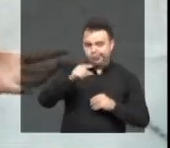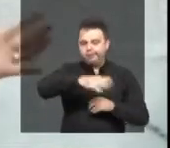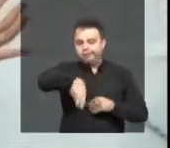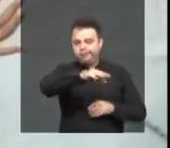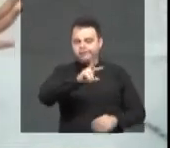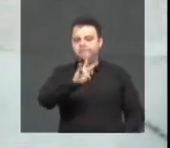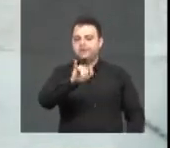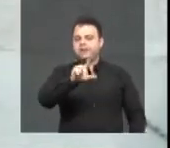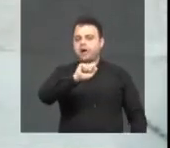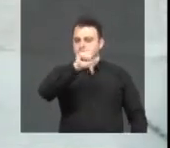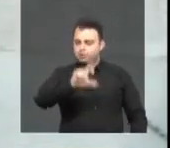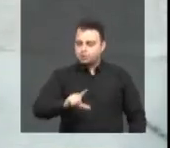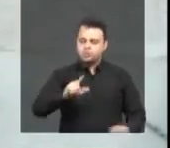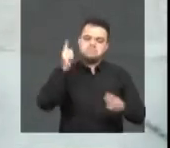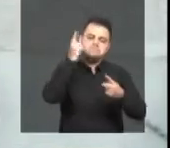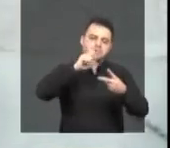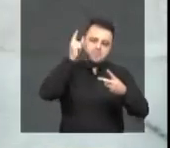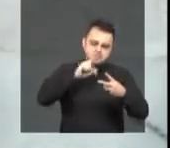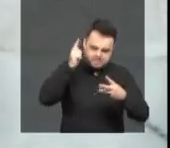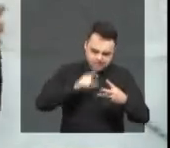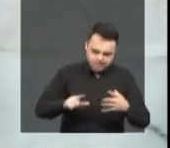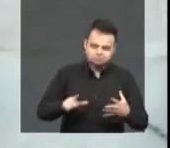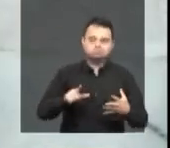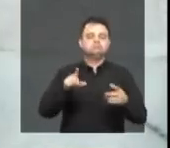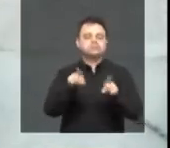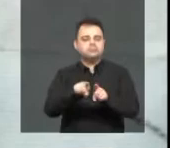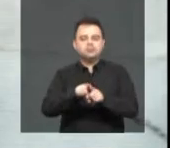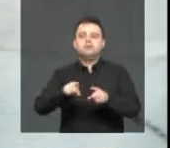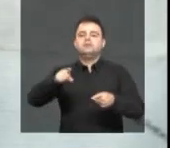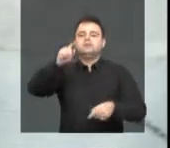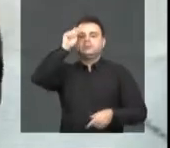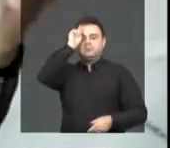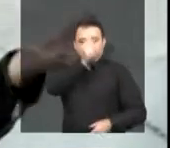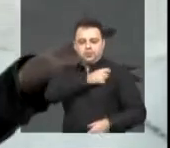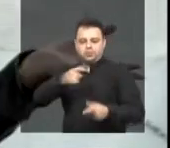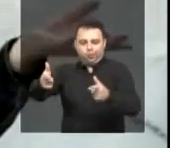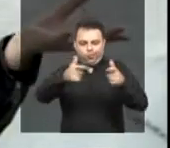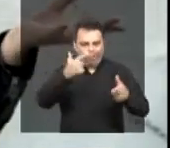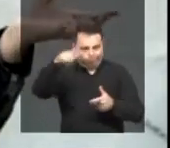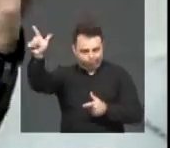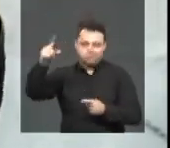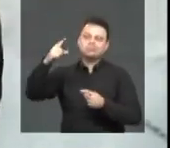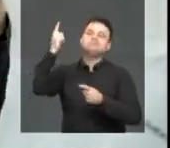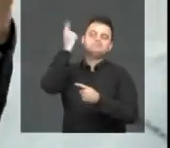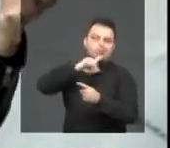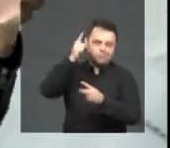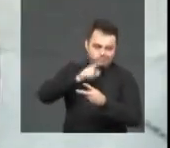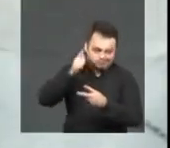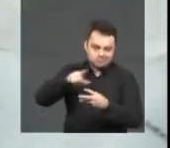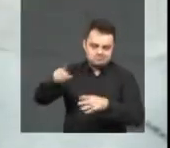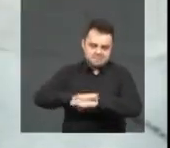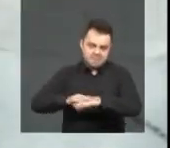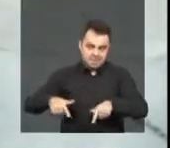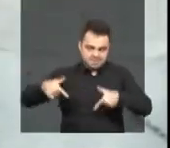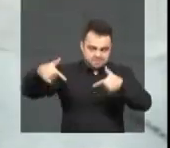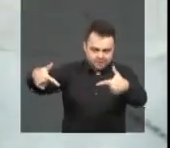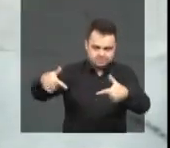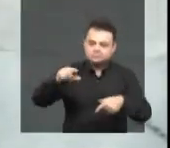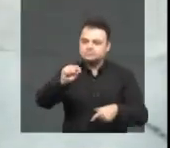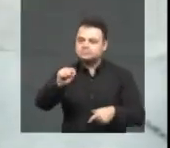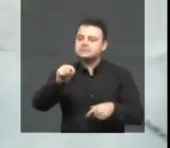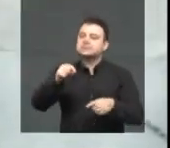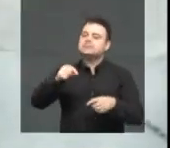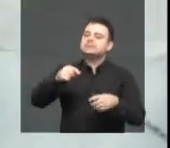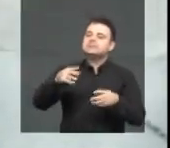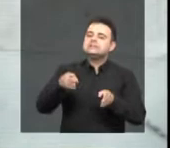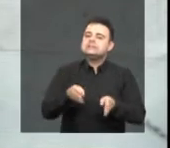melhorias ali para a região da Vila Azul, mas outras regiões da cidade também são contempladas pelo seu trabalho. O senhor está